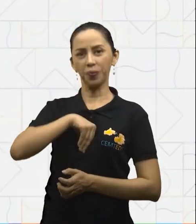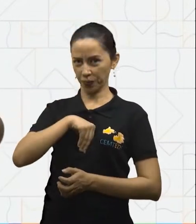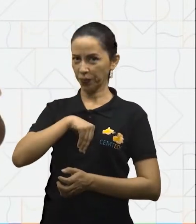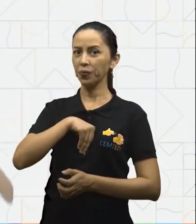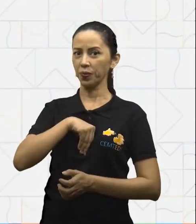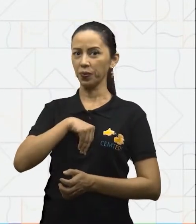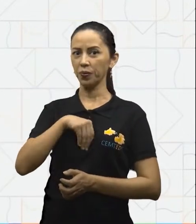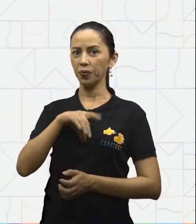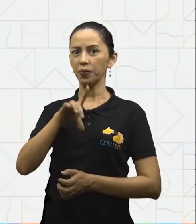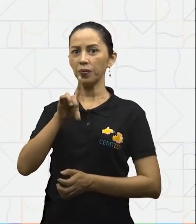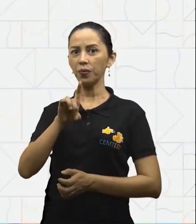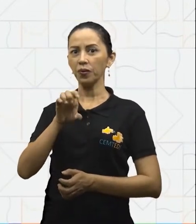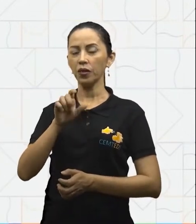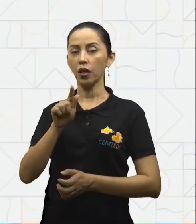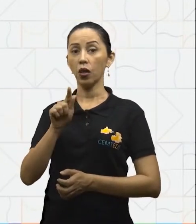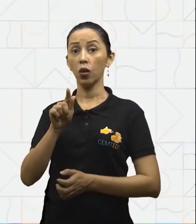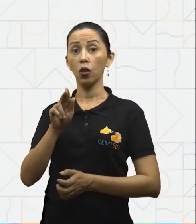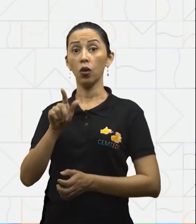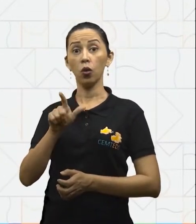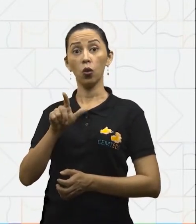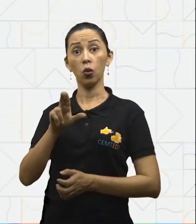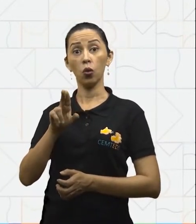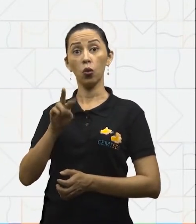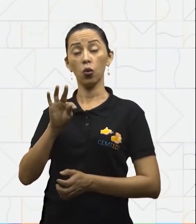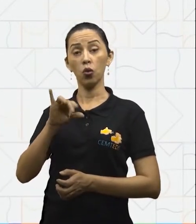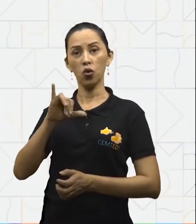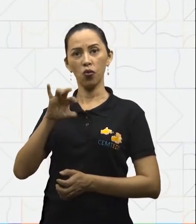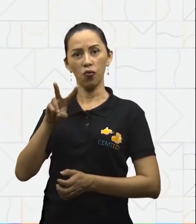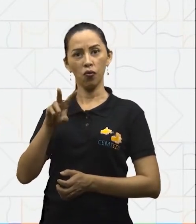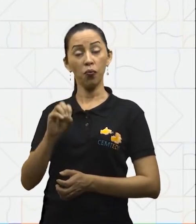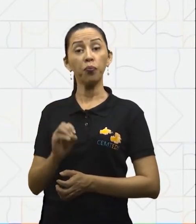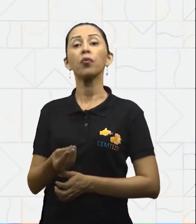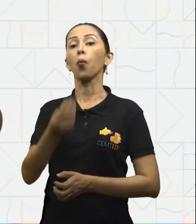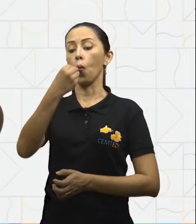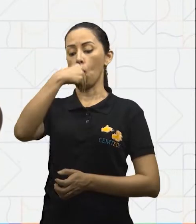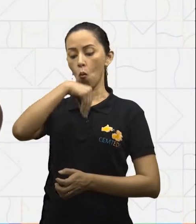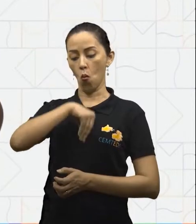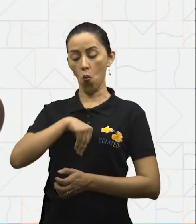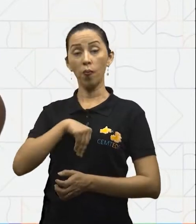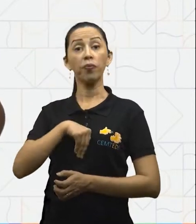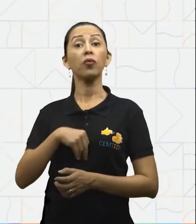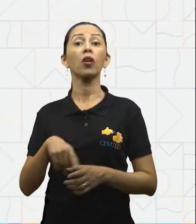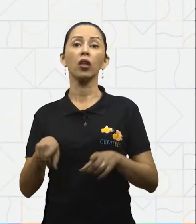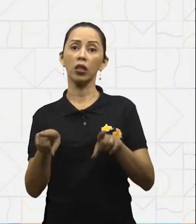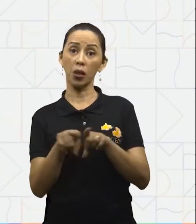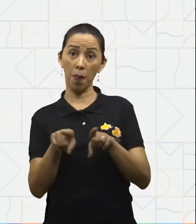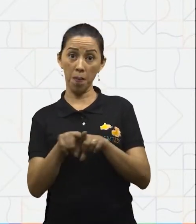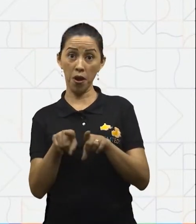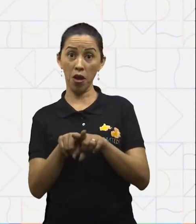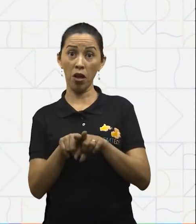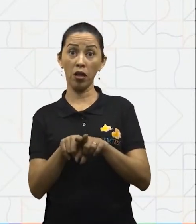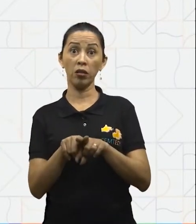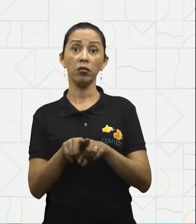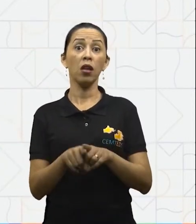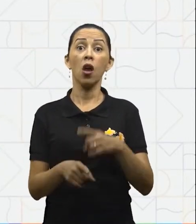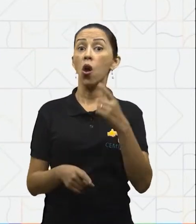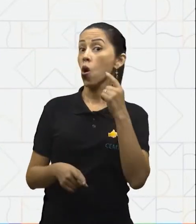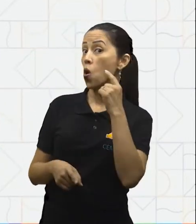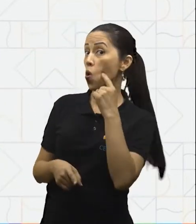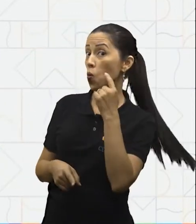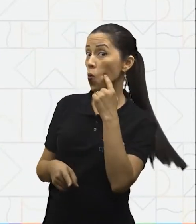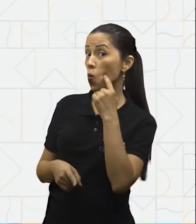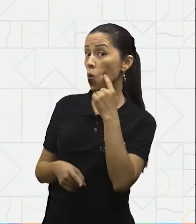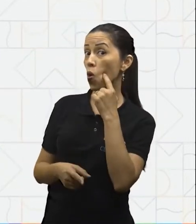é formado por músculos. E depois da boca, o bolo alimentar passa pelo tubo digestório através do